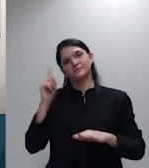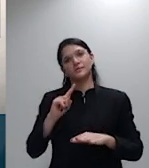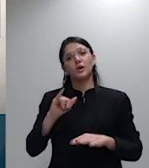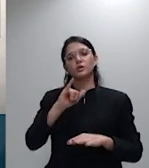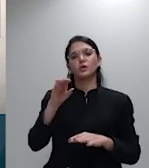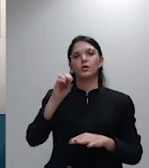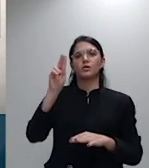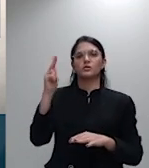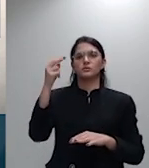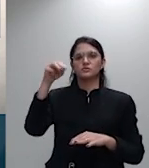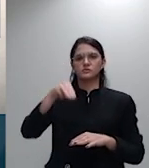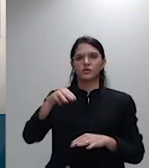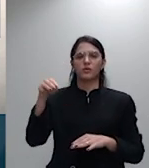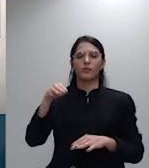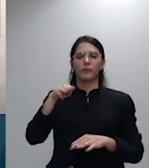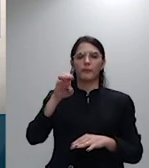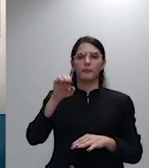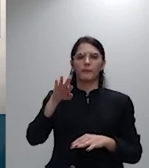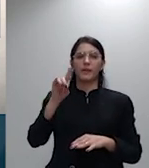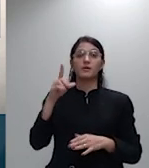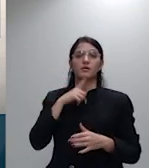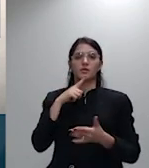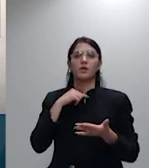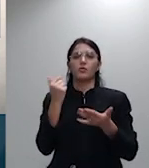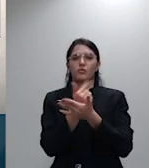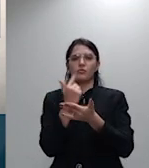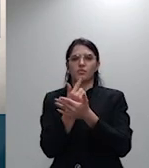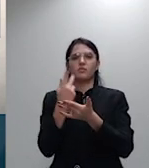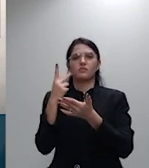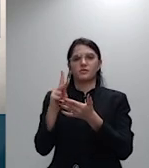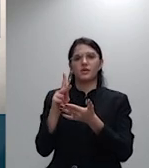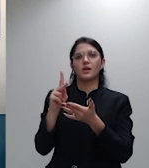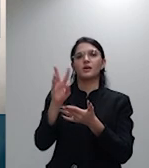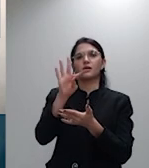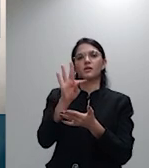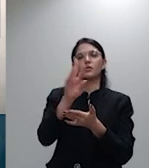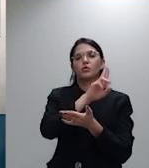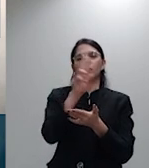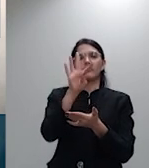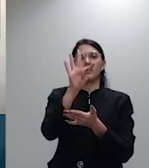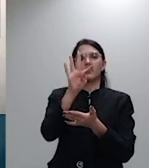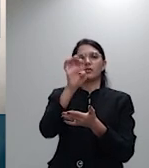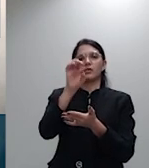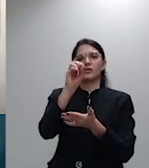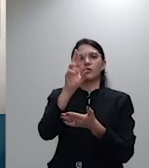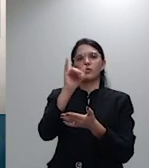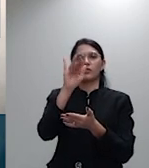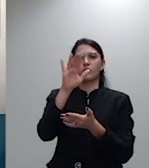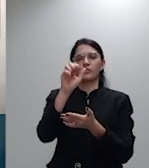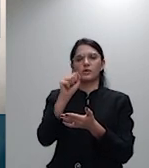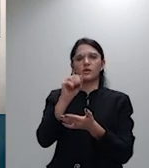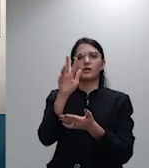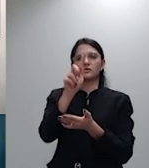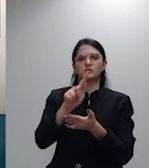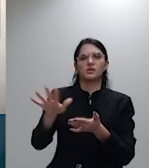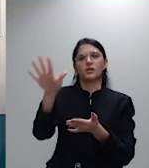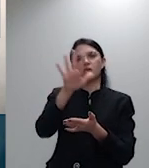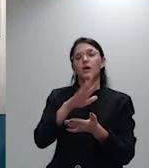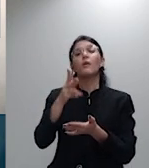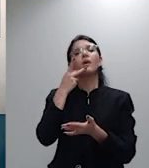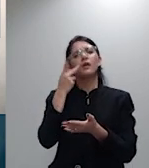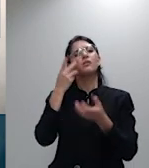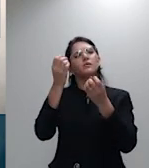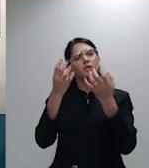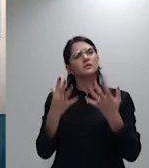Teoria Geral do Juro do Emprego do Juro e da Moeda explica bem isso então no